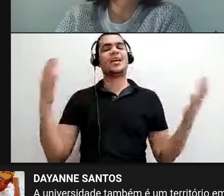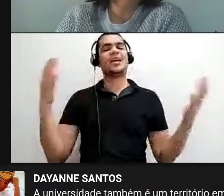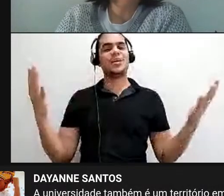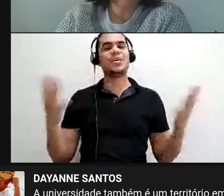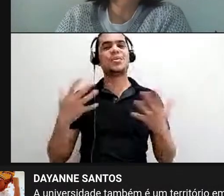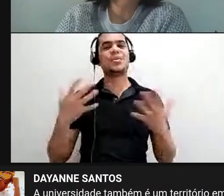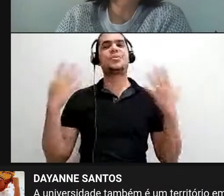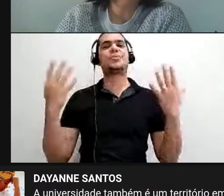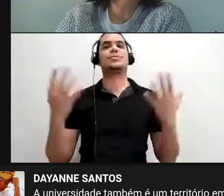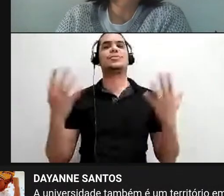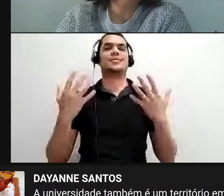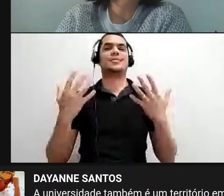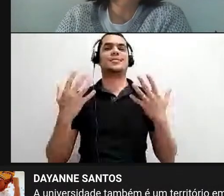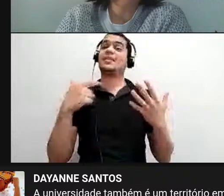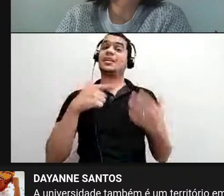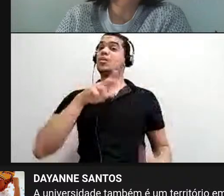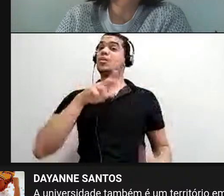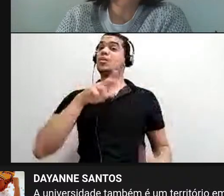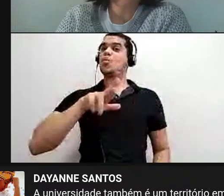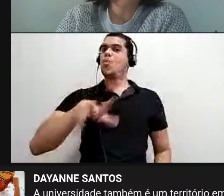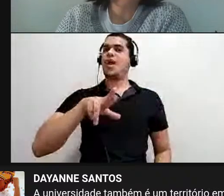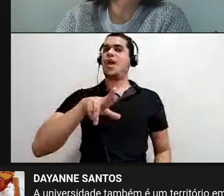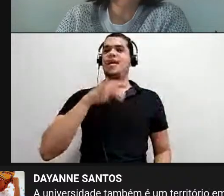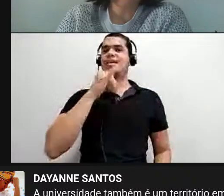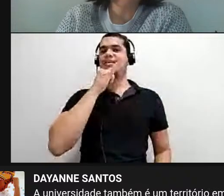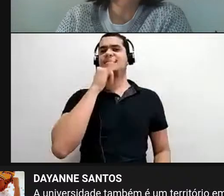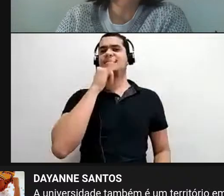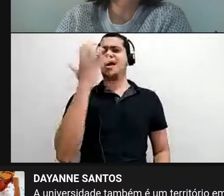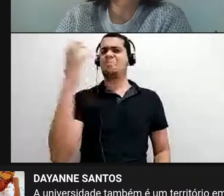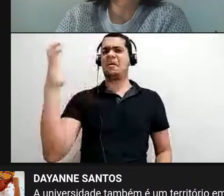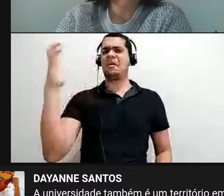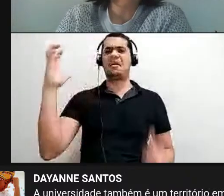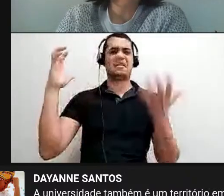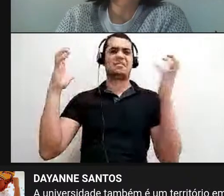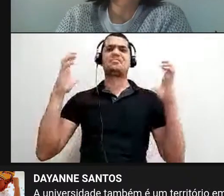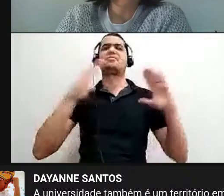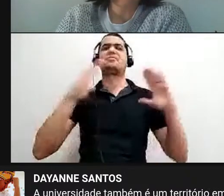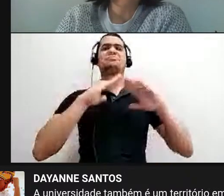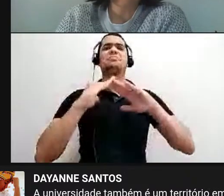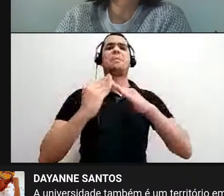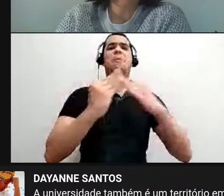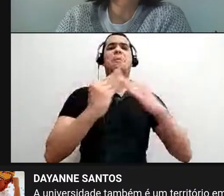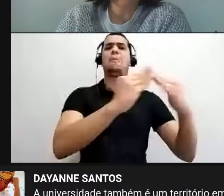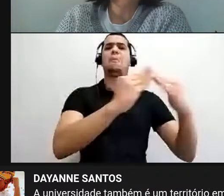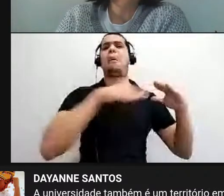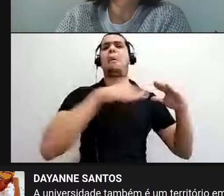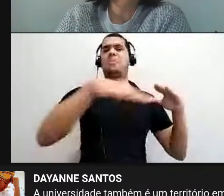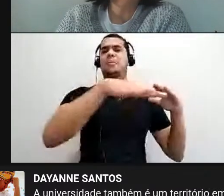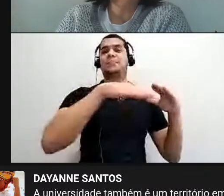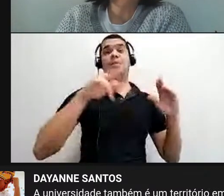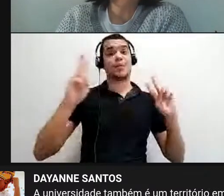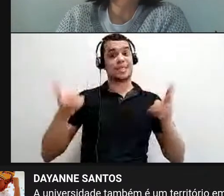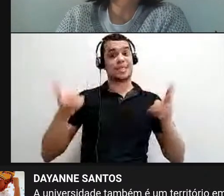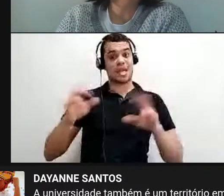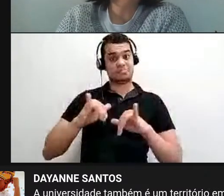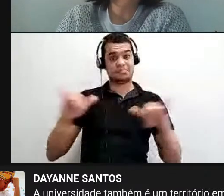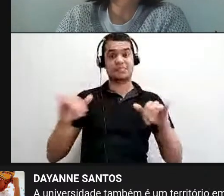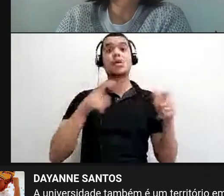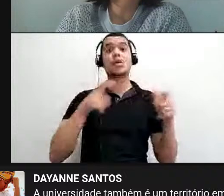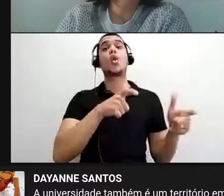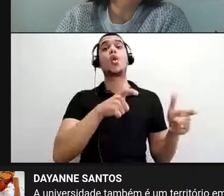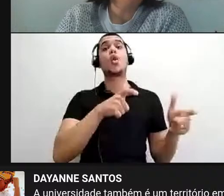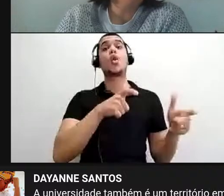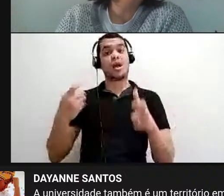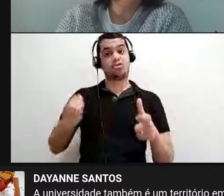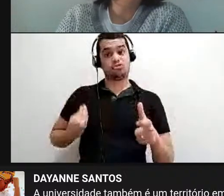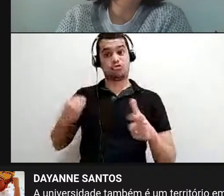você, e isso não é só na mata, não é só na aldeia, né, isso, porque como eu sempre gosto de dizer, todo local onde o indígena